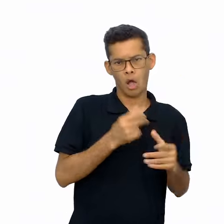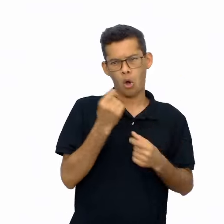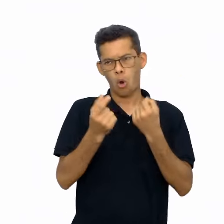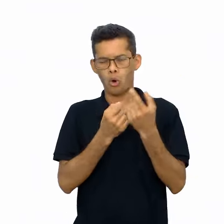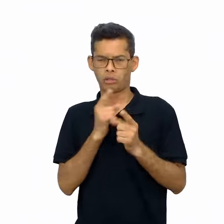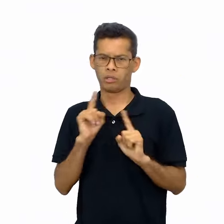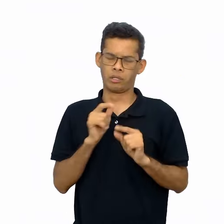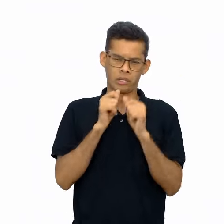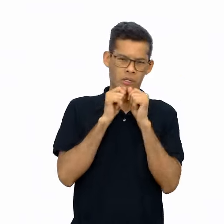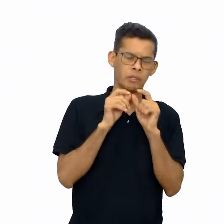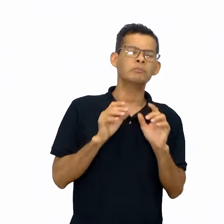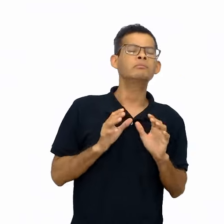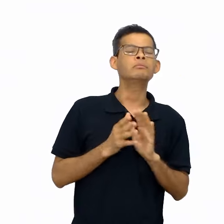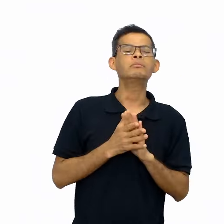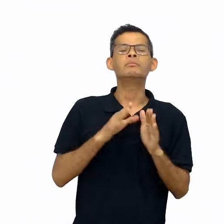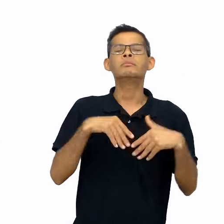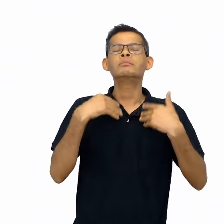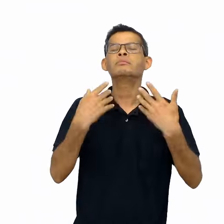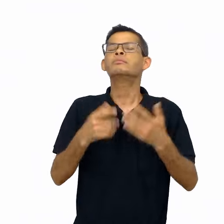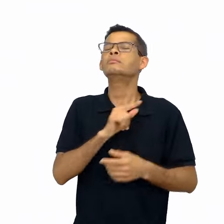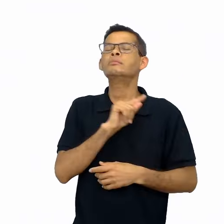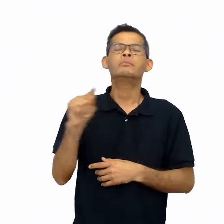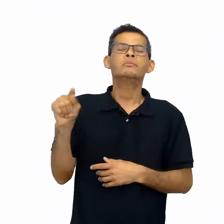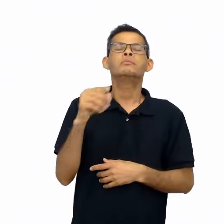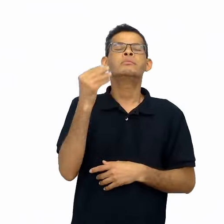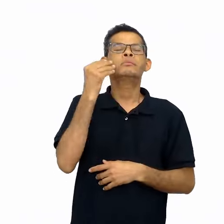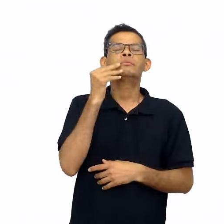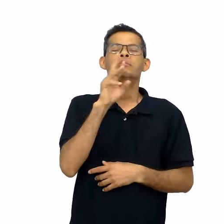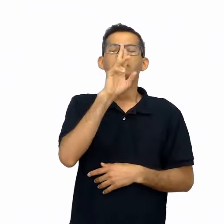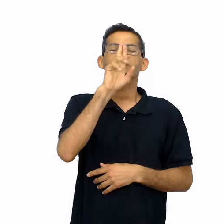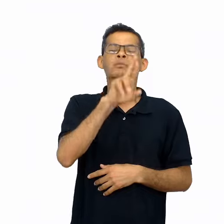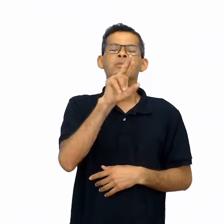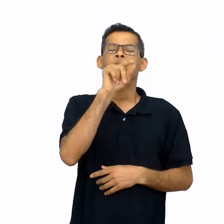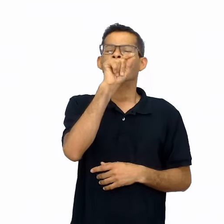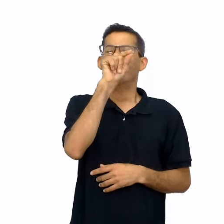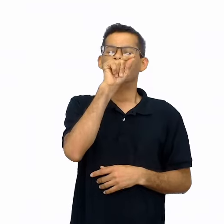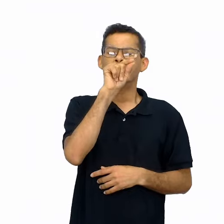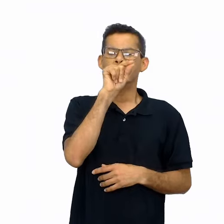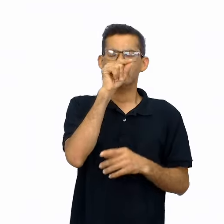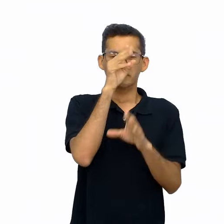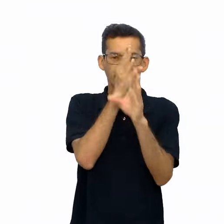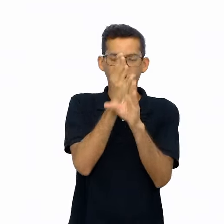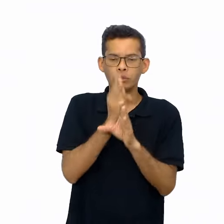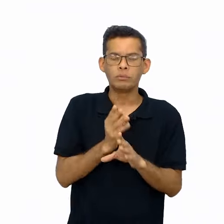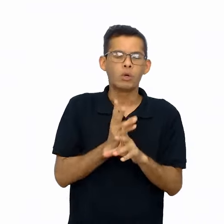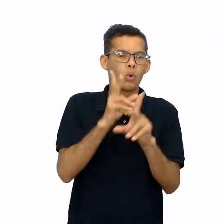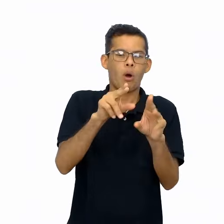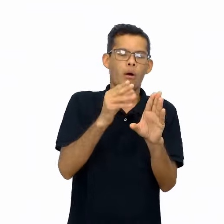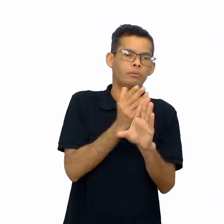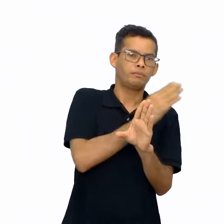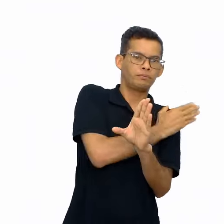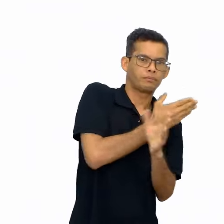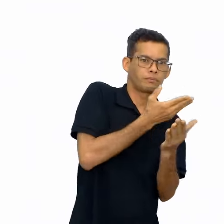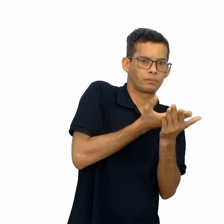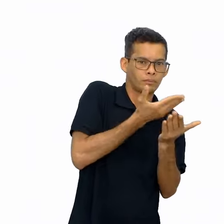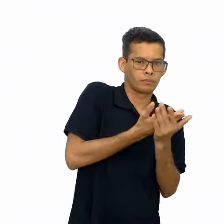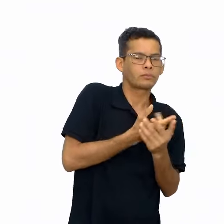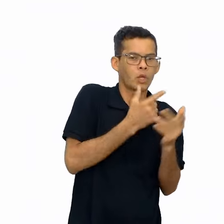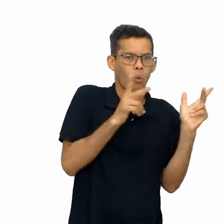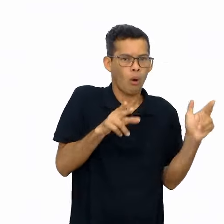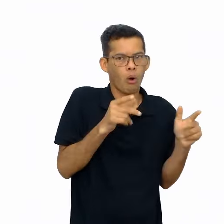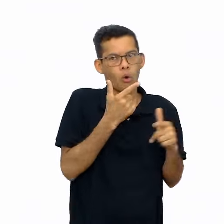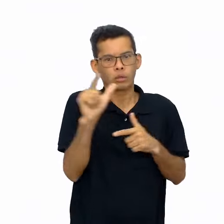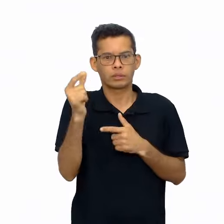devem ler e buscar responder adivinhas. Algumas são as mesmas da aula anterior e outras são inéditas.